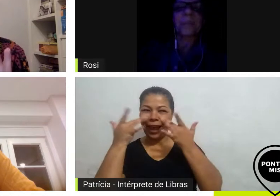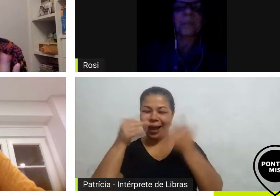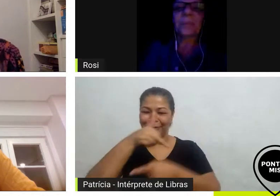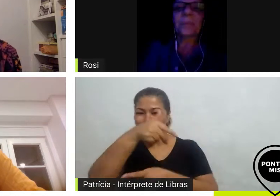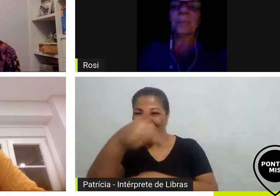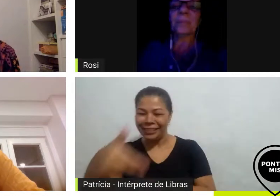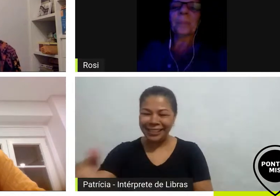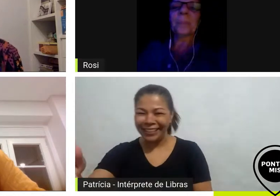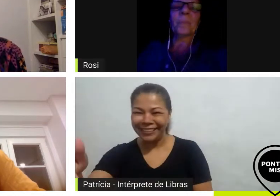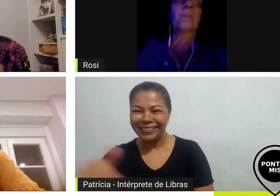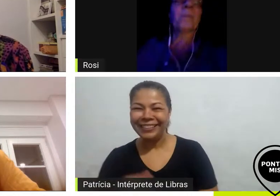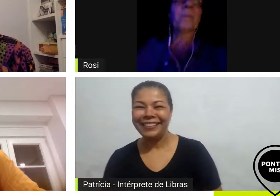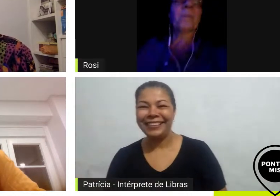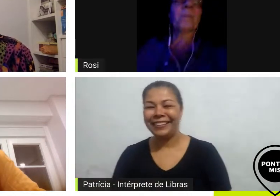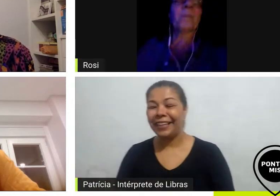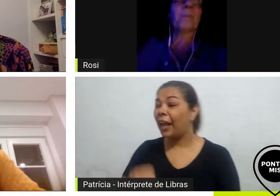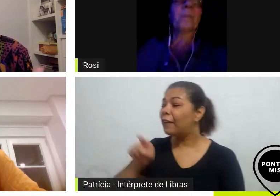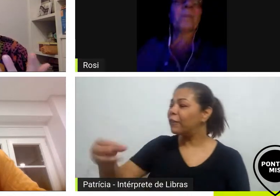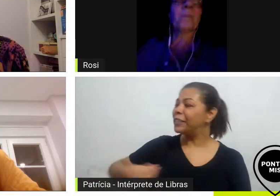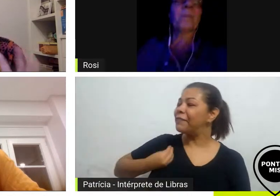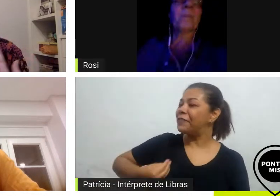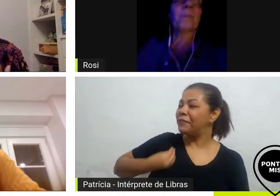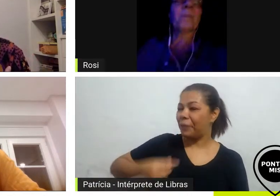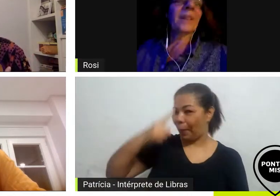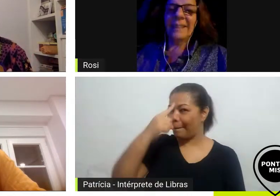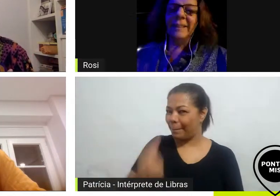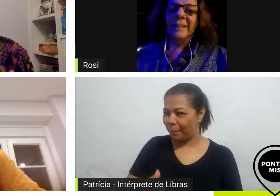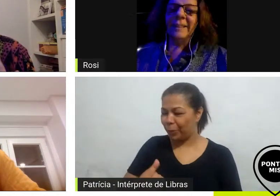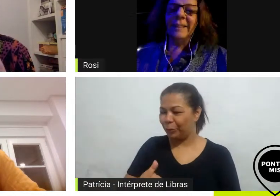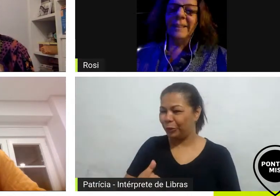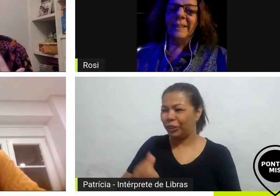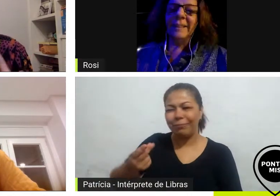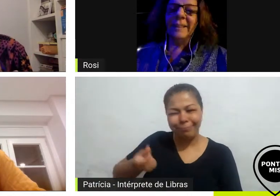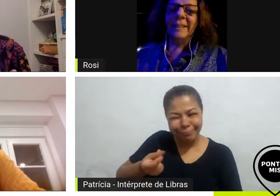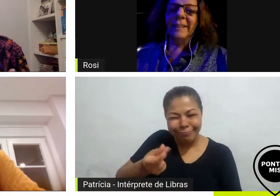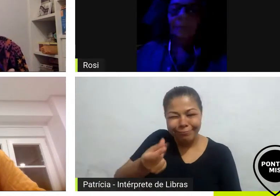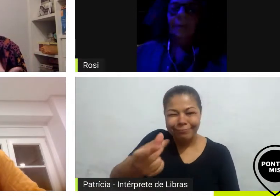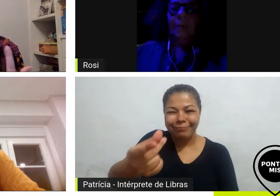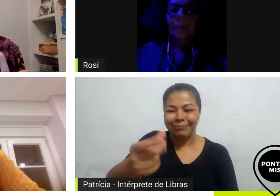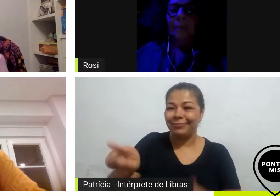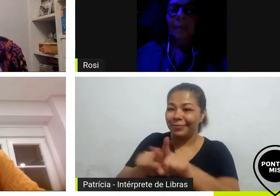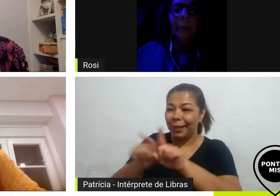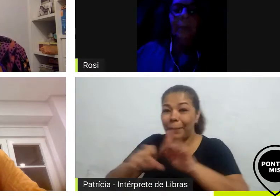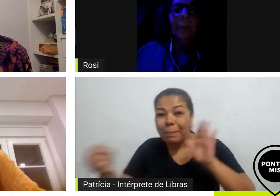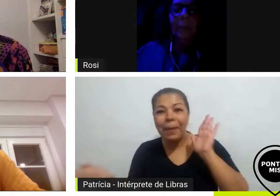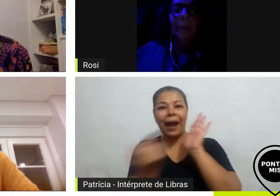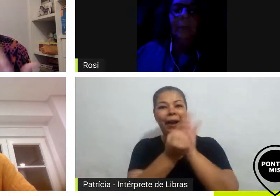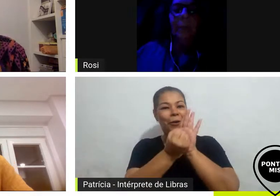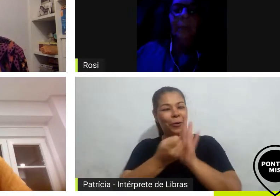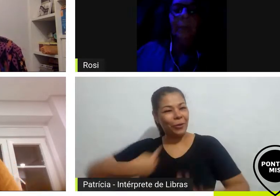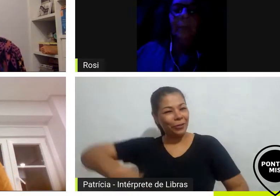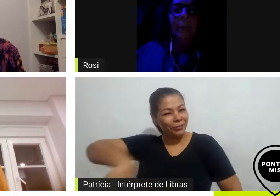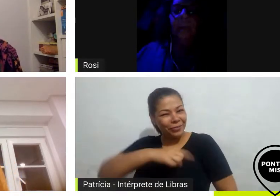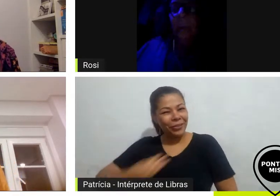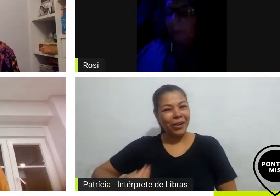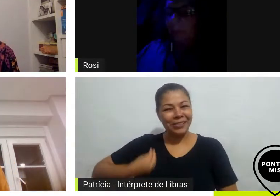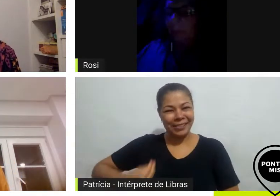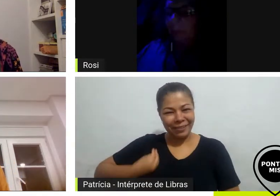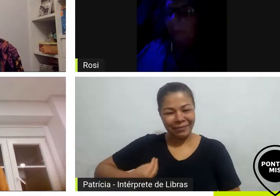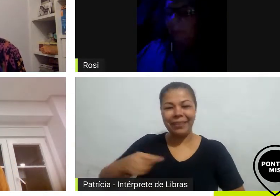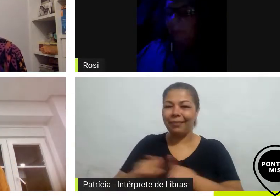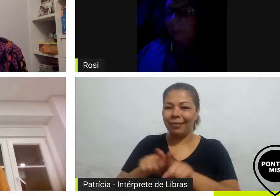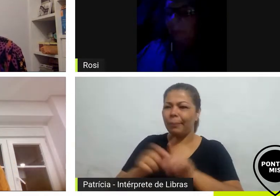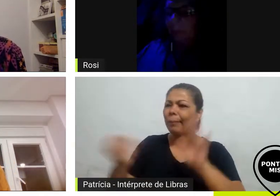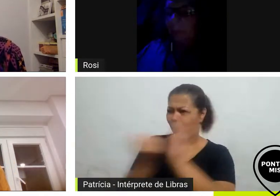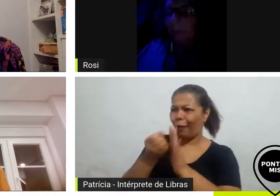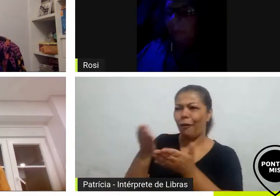você viveu a Morgana por muito tempo e ela é uma personagem que marcou marcou a gente ficou muito com a gente assim deve ter te marcado também